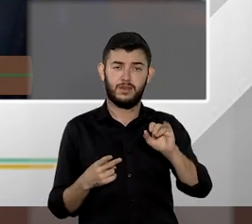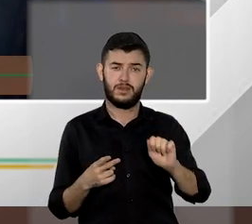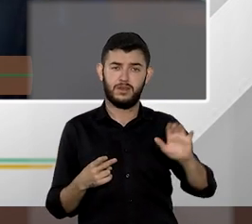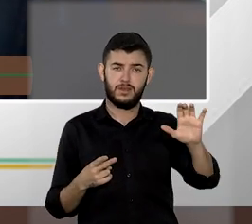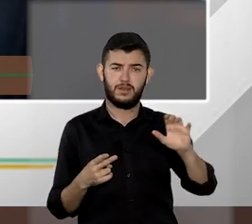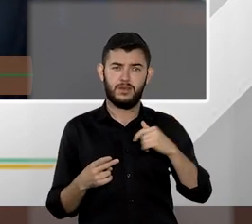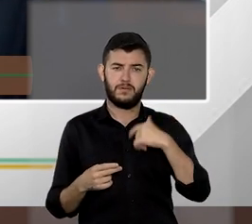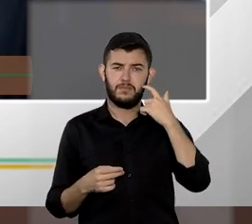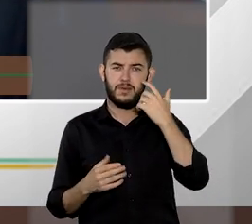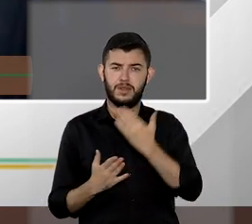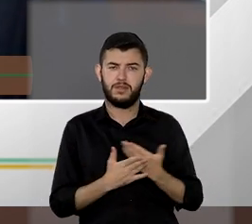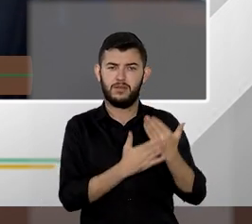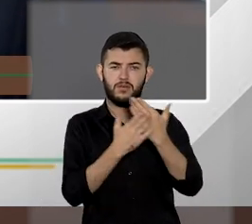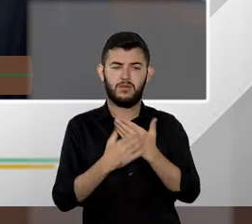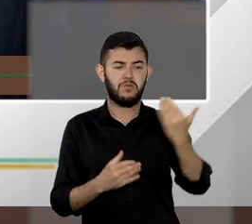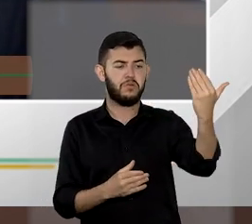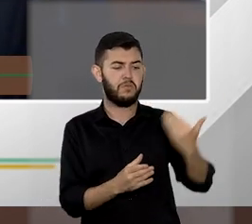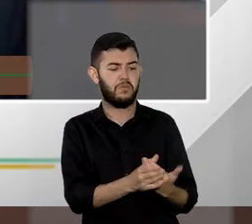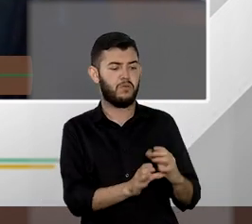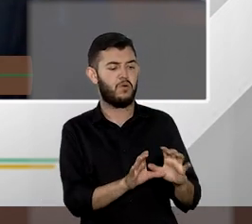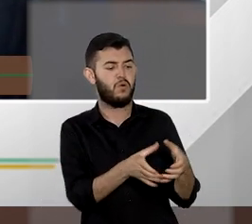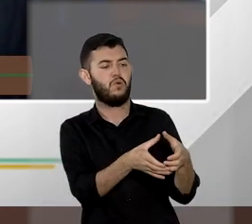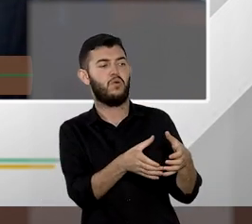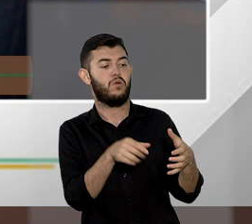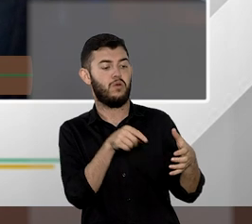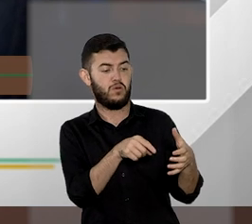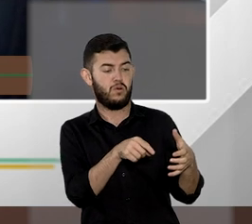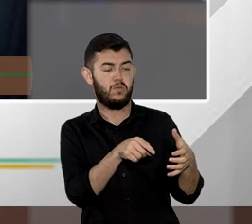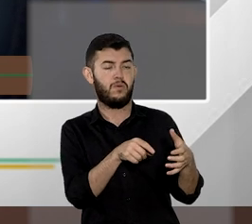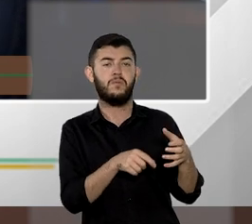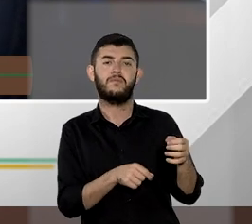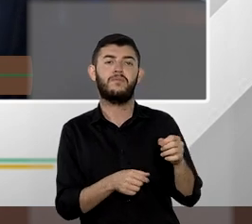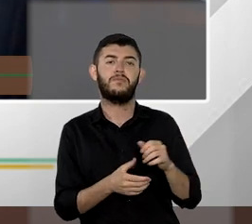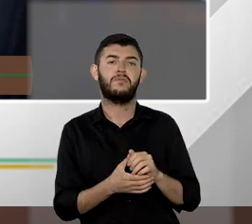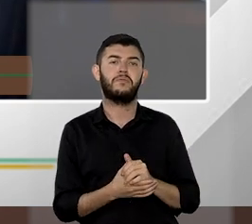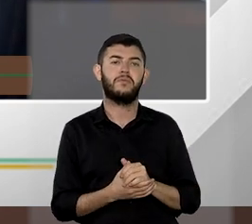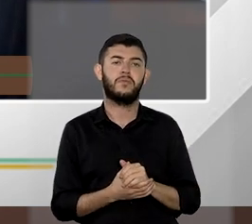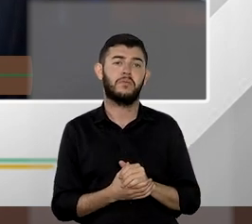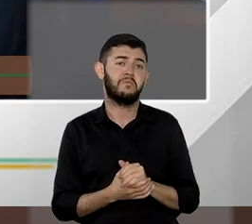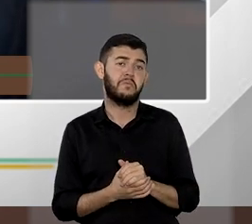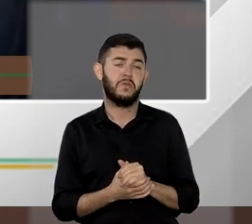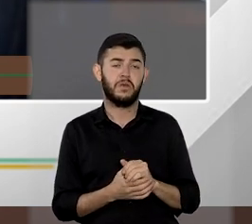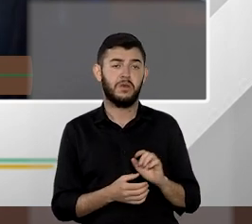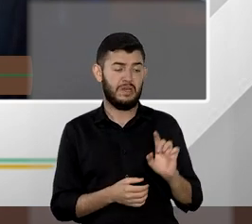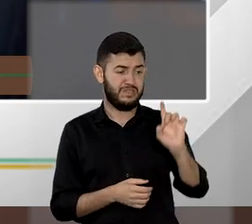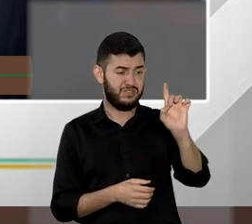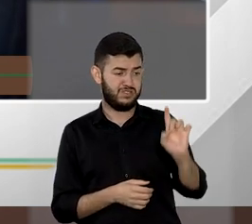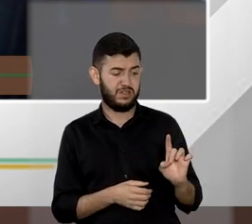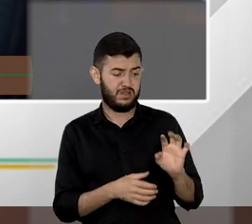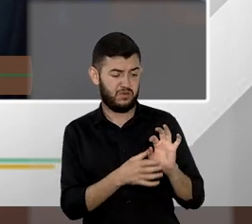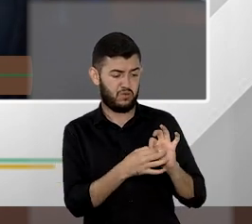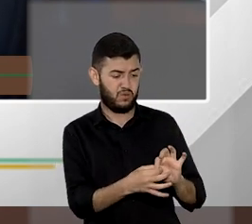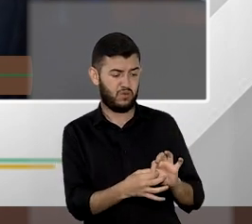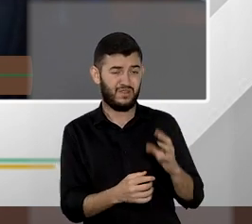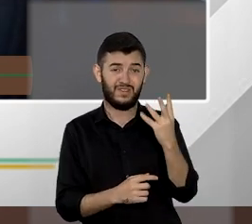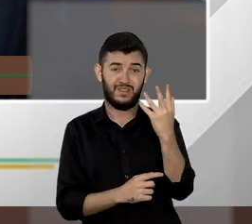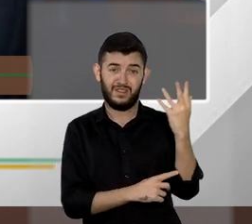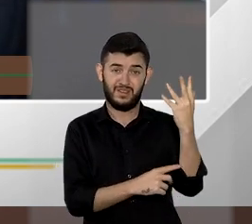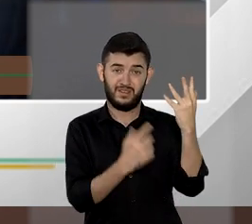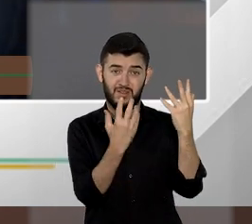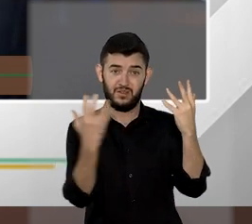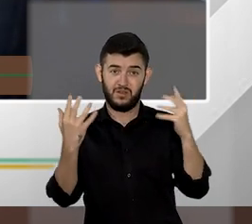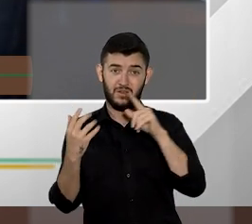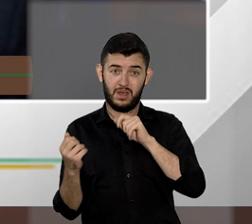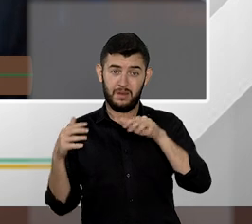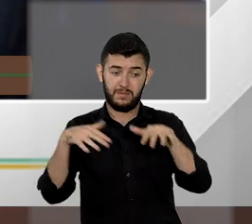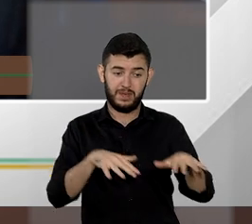questão das ações coletivas das ações por exemplo que envolvem direito ambiental será que não teria que ter já uma presunção